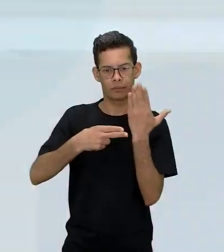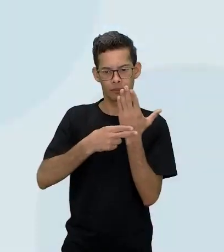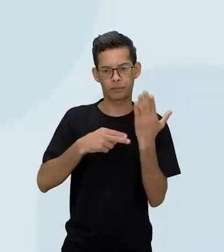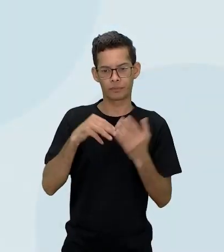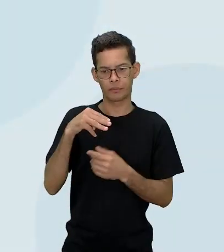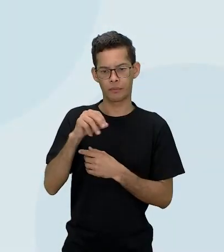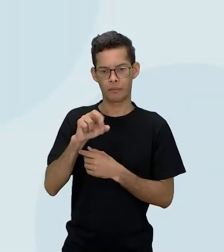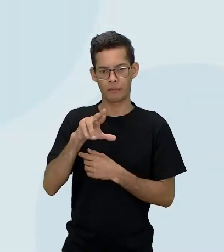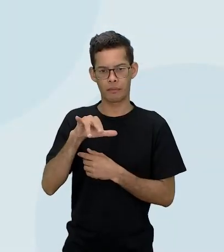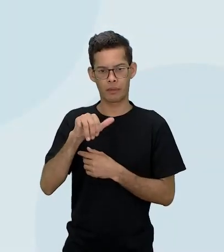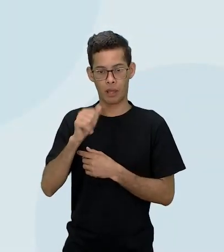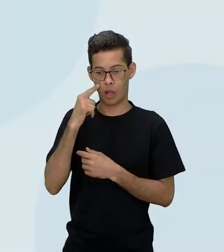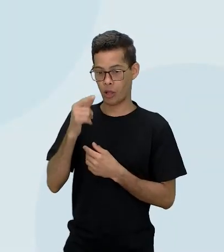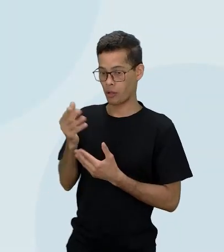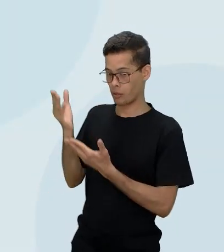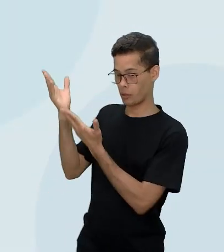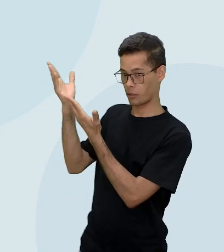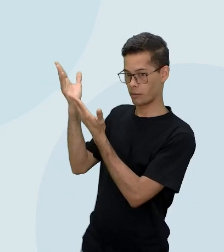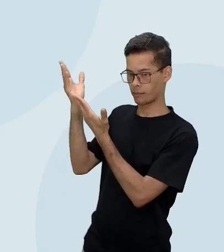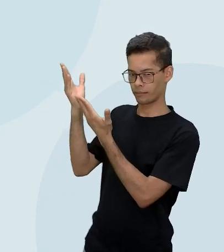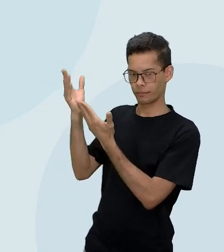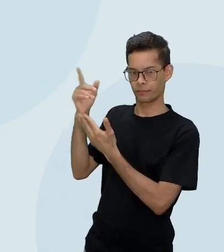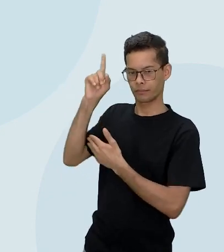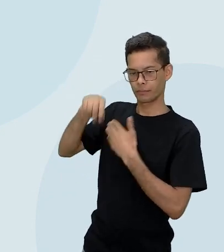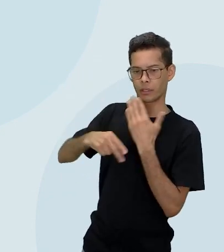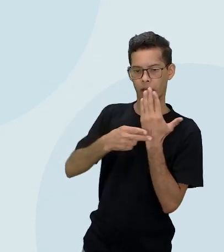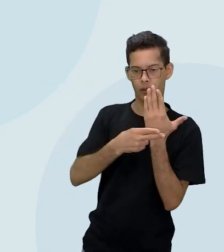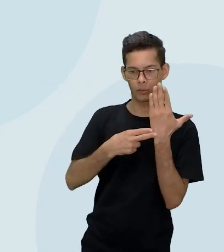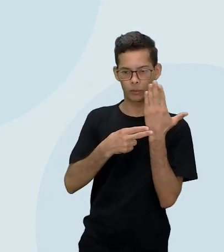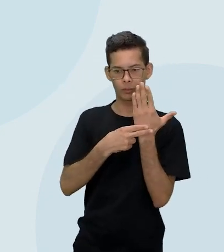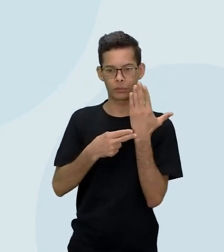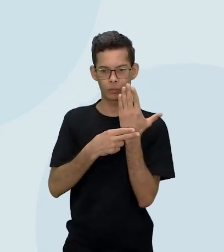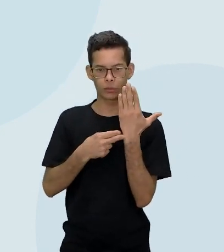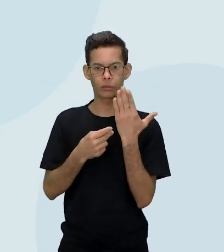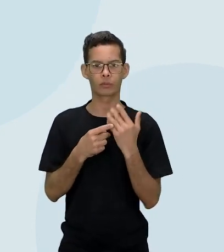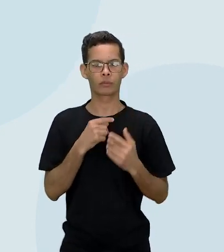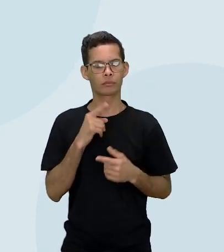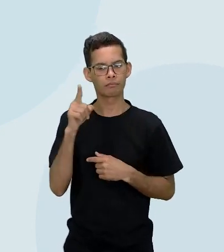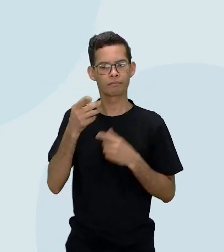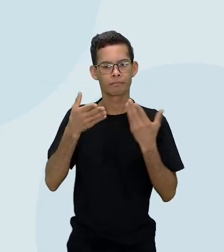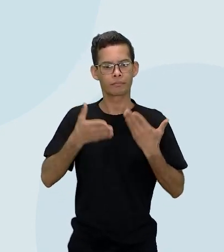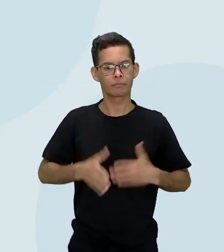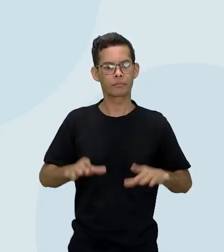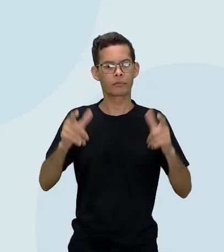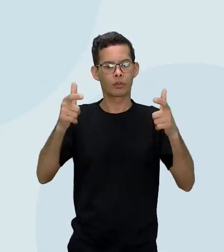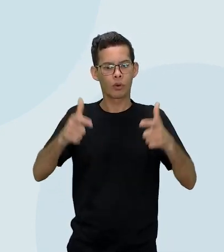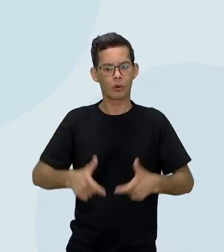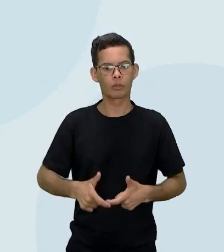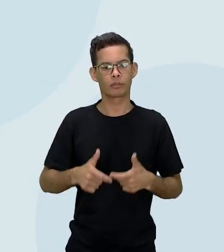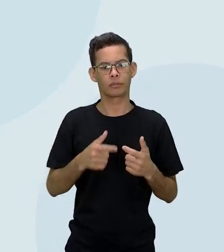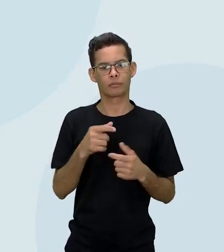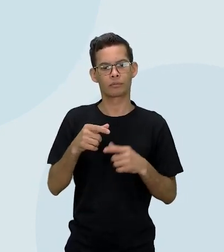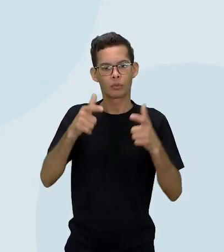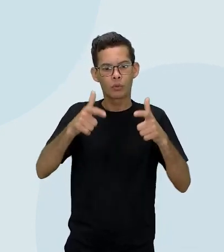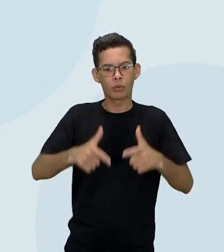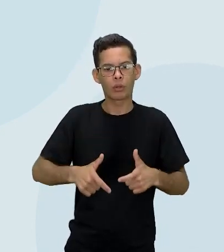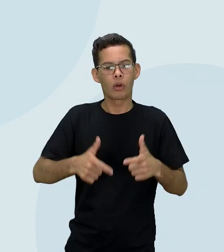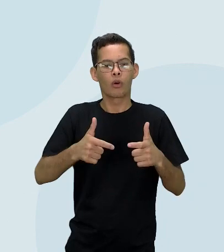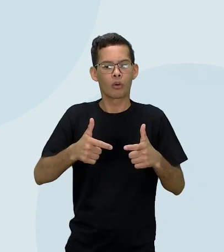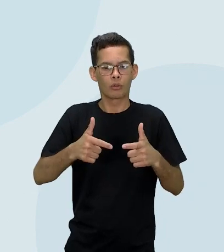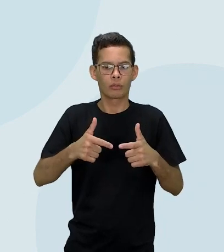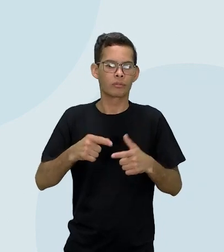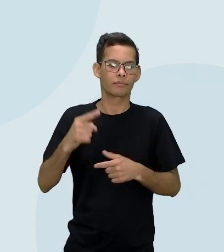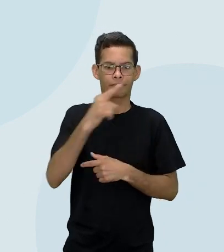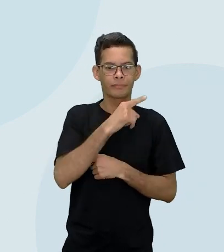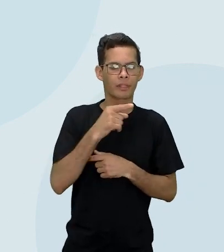é a Marise Condé. A Marise Condé, ela nasceu em Guadalupe, nas Antilhas